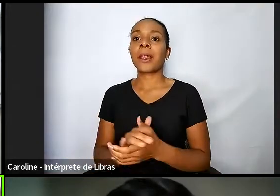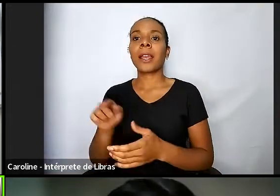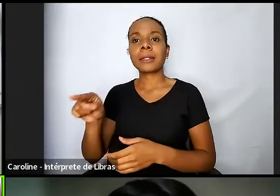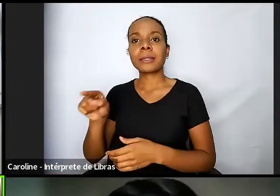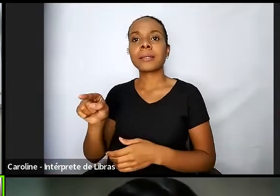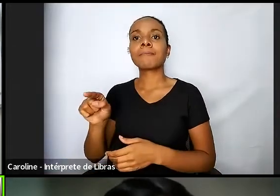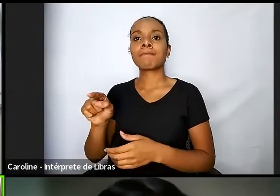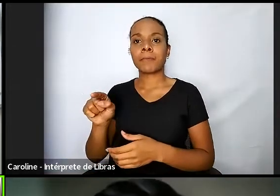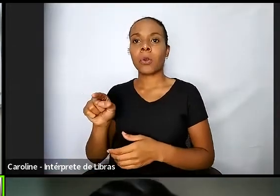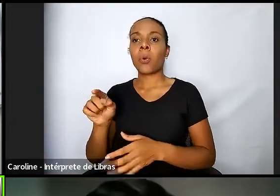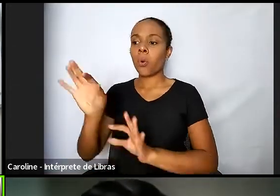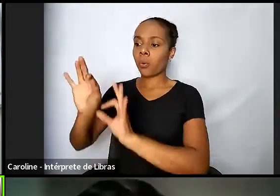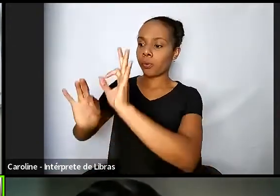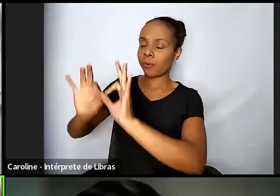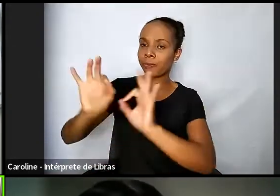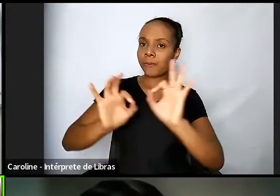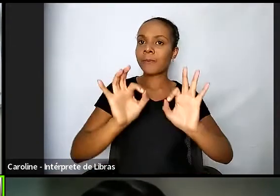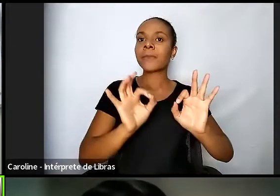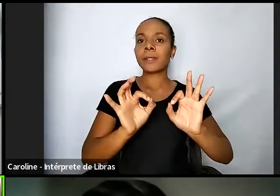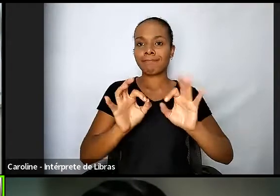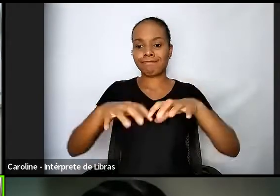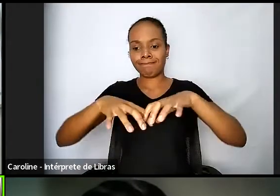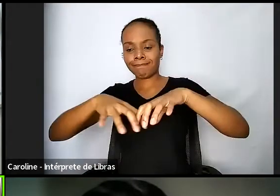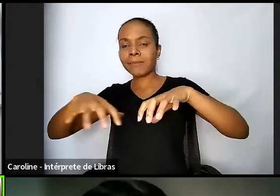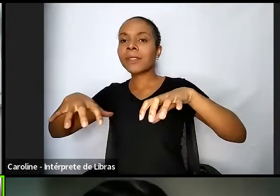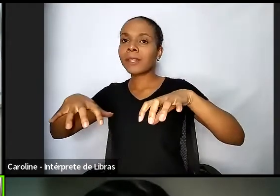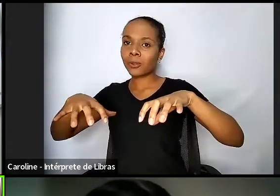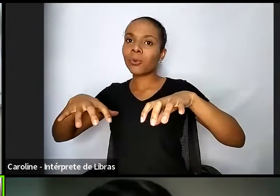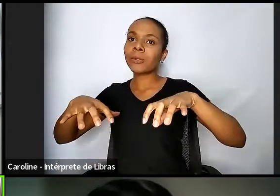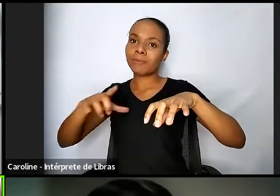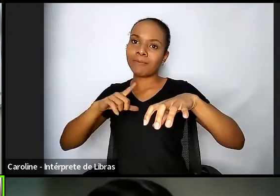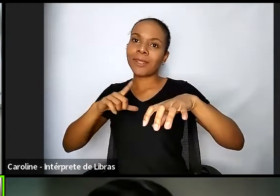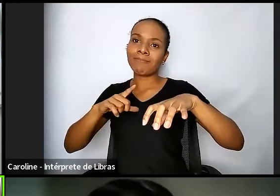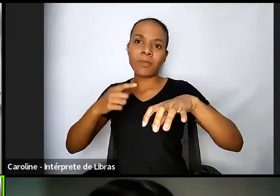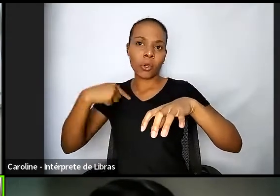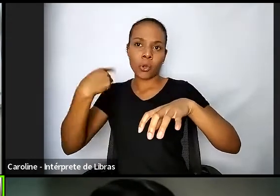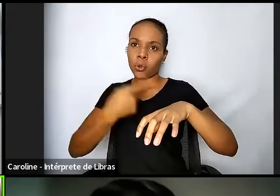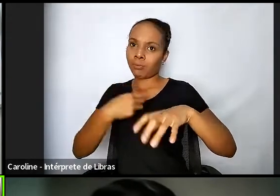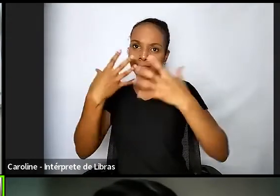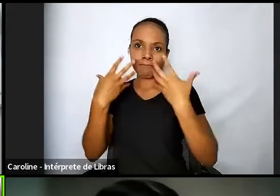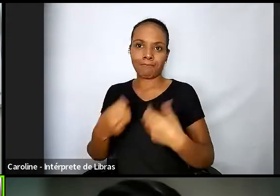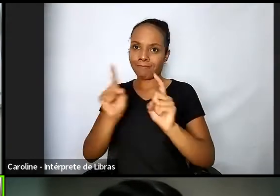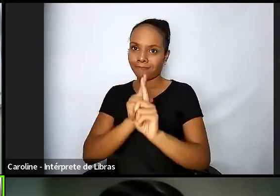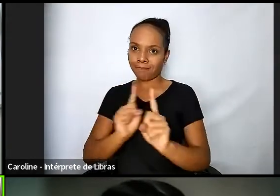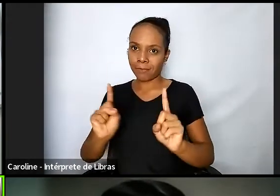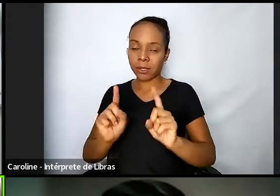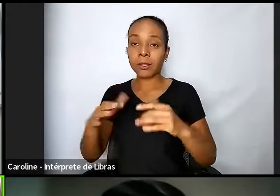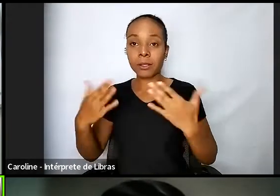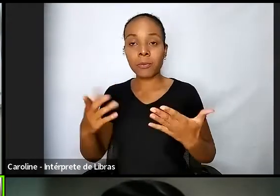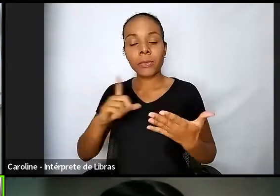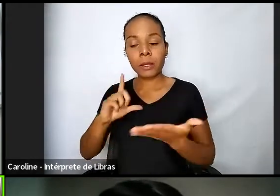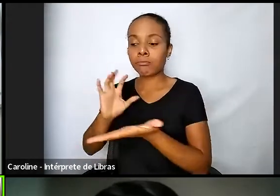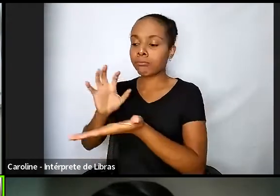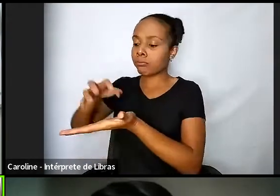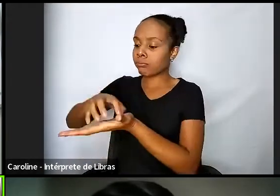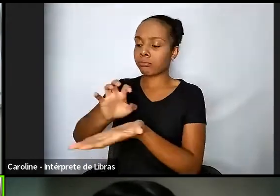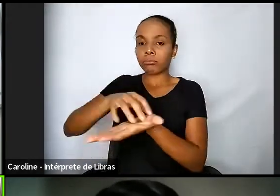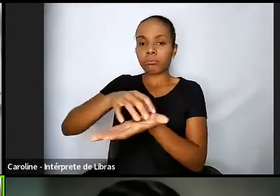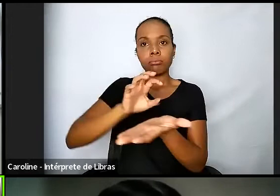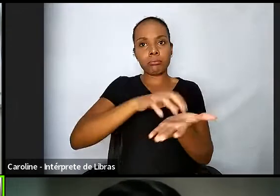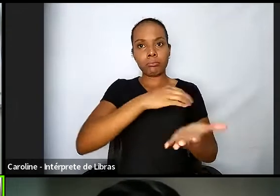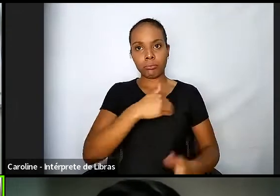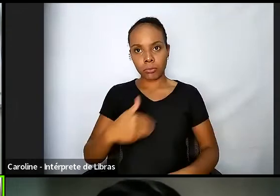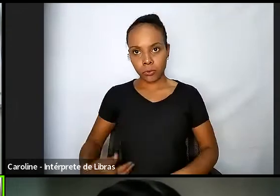que é inaceitável e aí os demais órgãos então você trabalha em rede você resolve essa questão